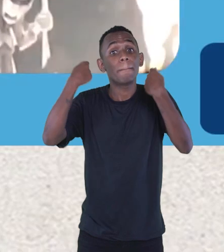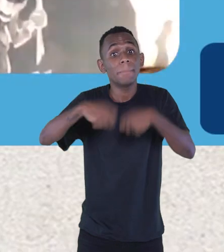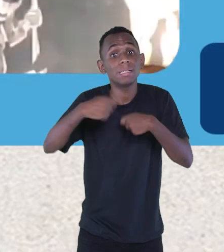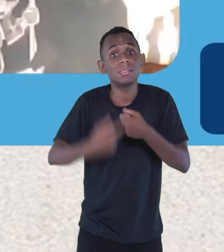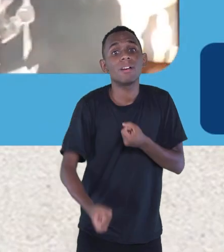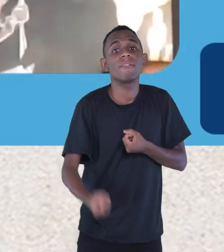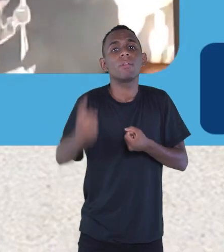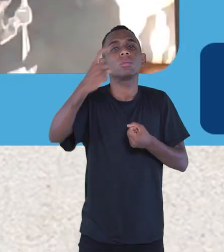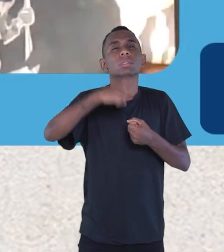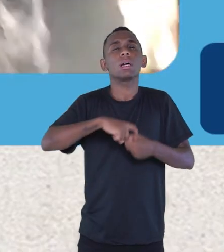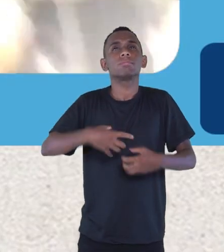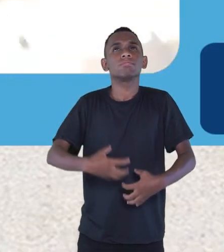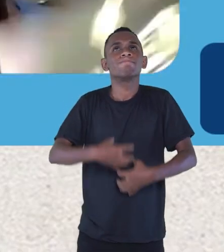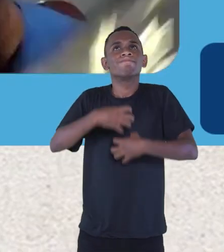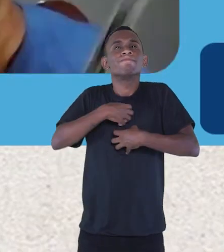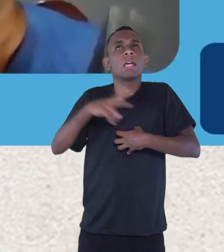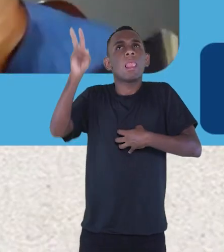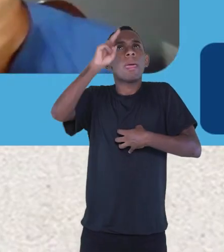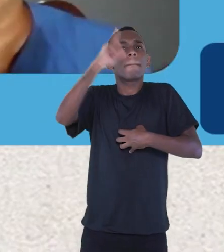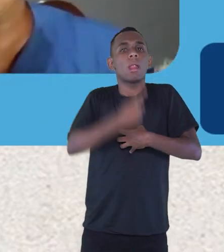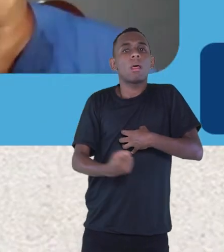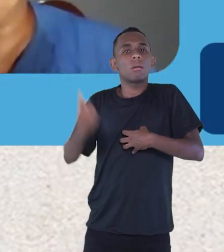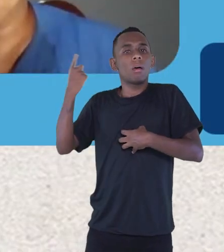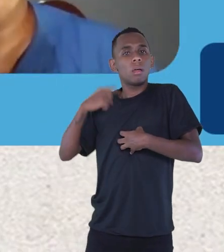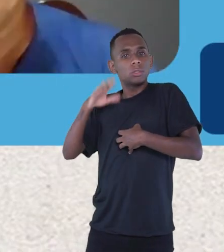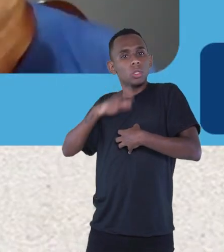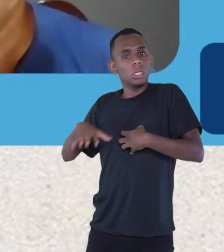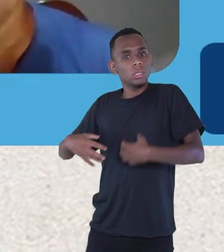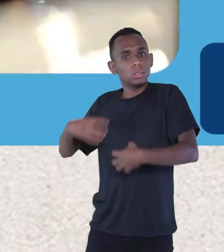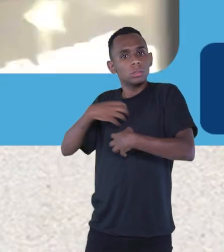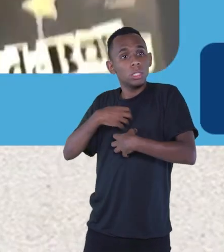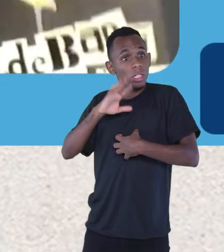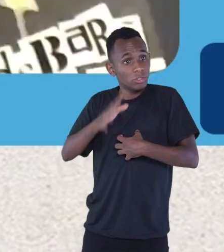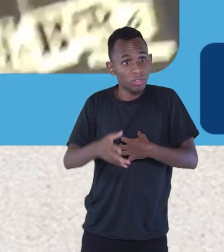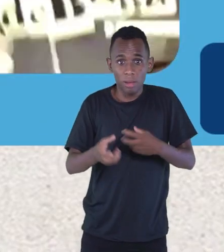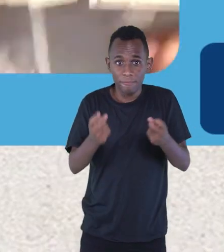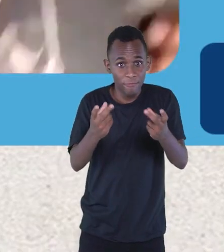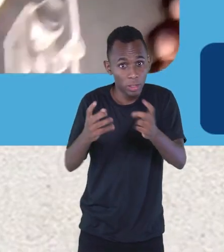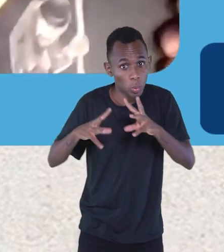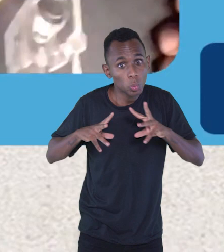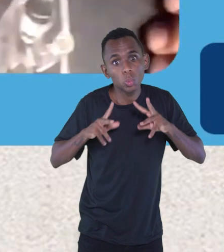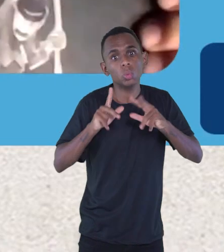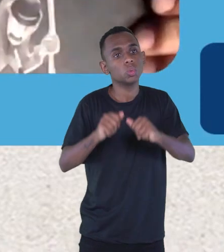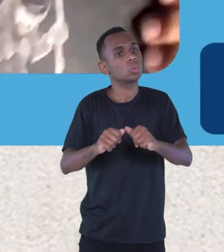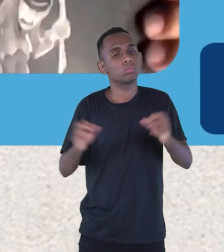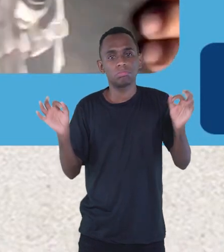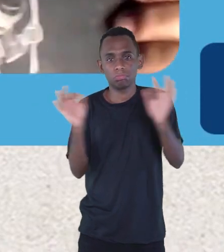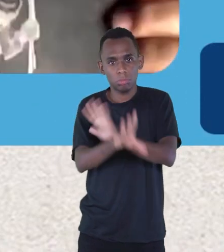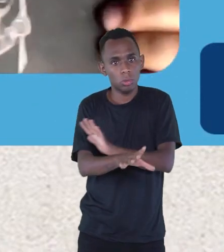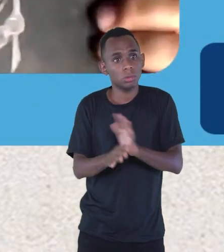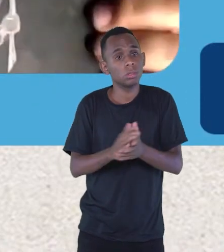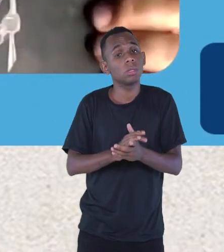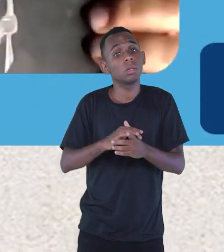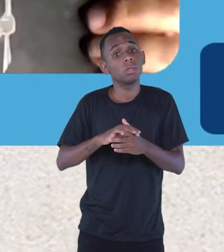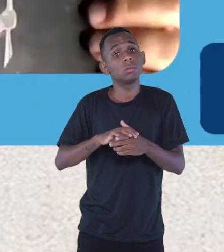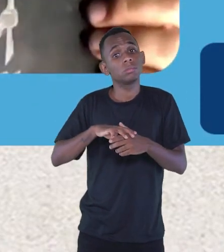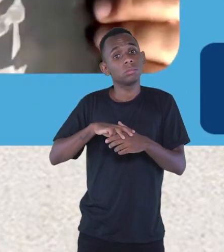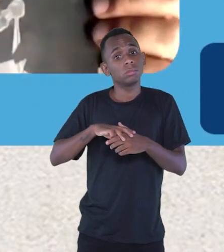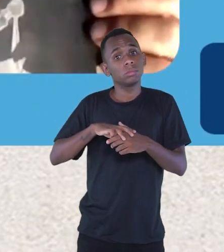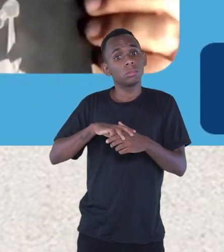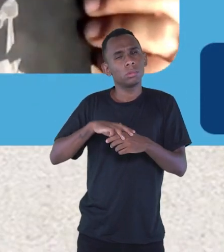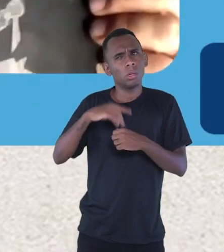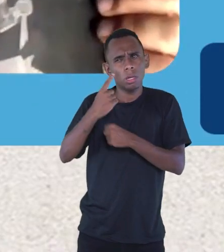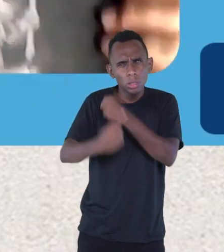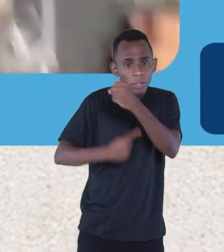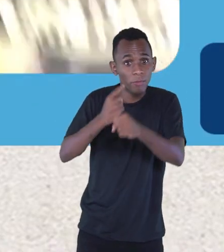sua criança interior. Esse livro está esgotado? Está esgotado. Esse livro está esgotado. Ano que vem ele completa dez